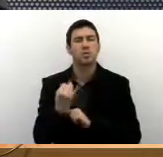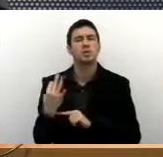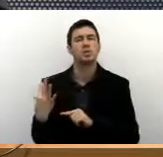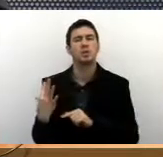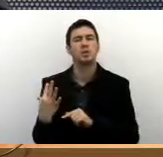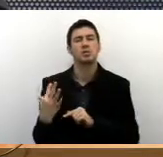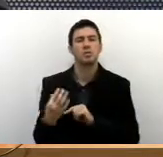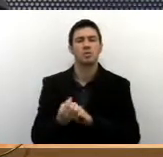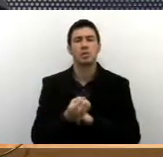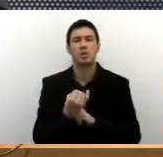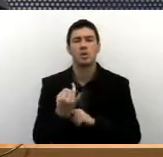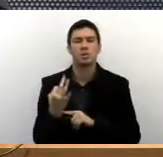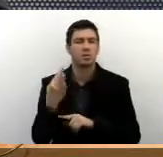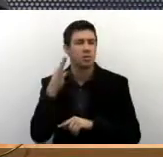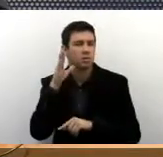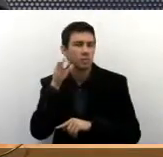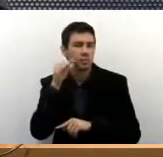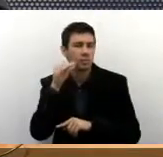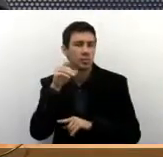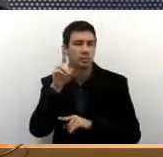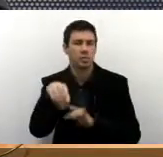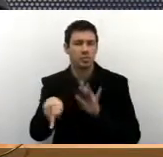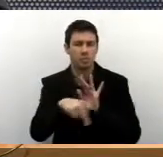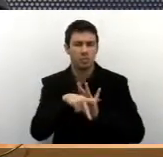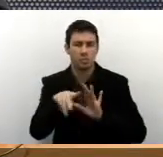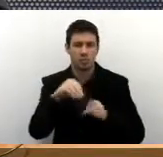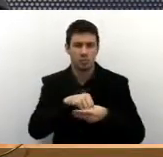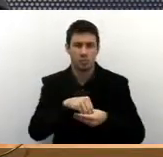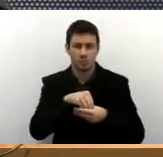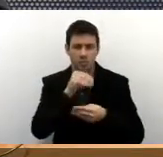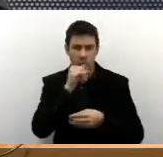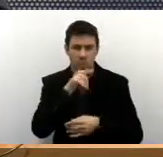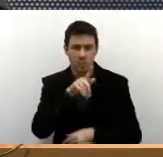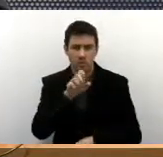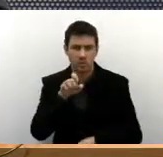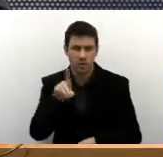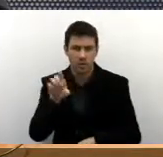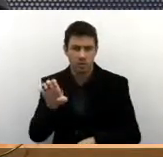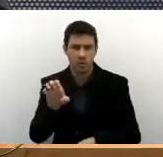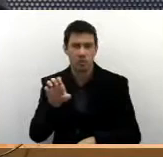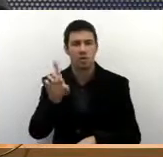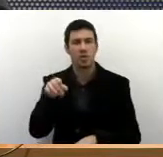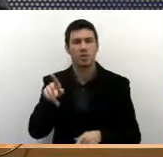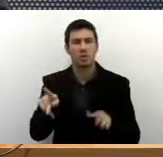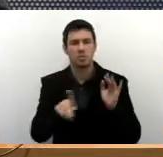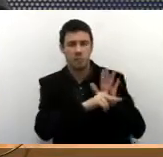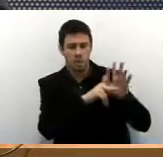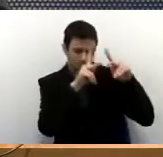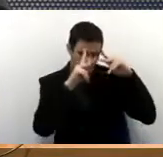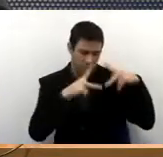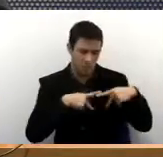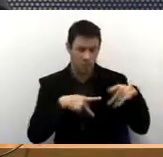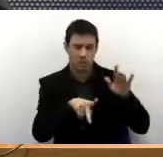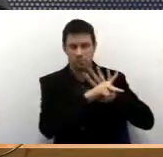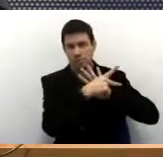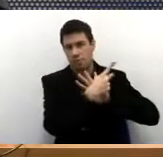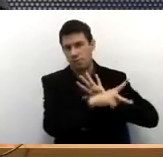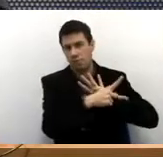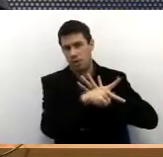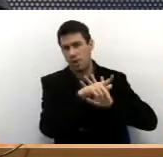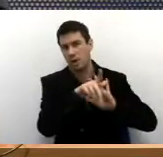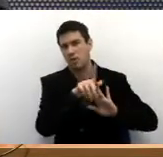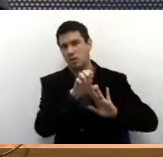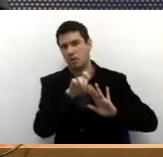A quantidade dos funcionários, eles são, os funcionários da Agende são exclusivamente da Agende, é um departamento de